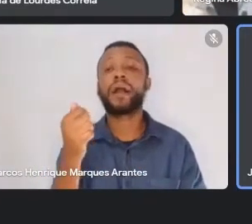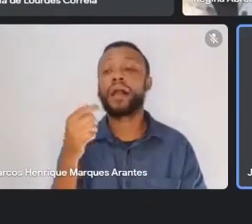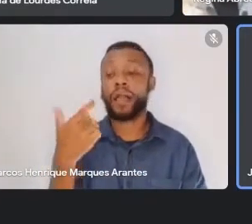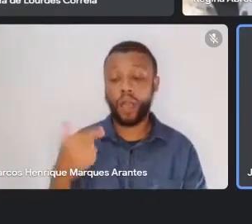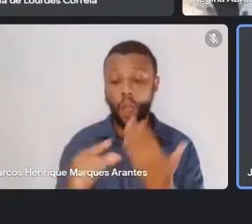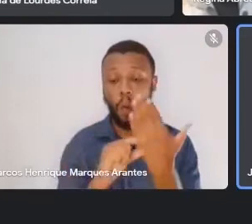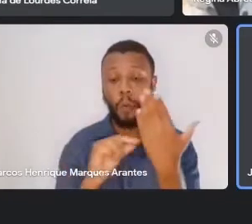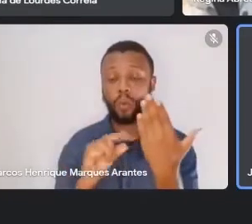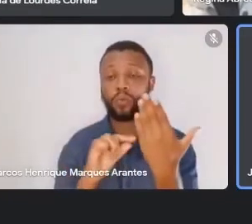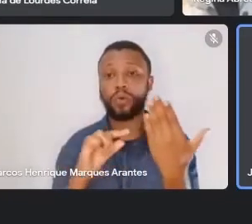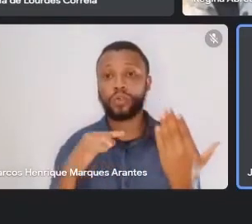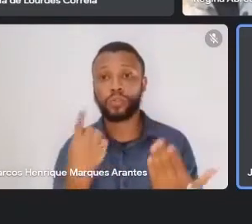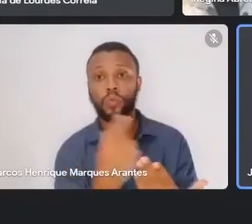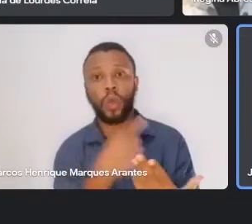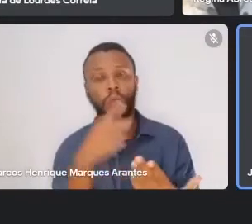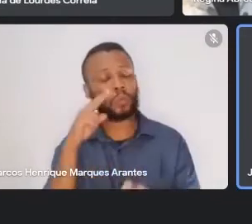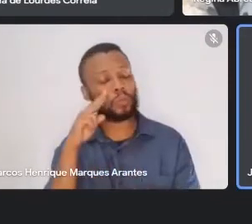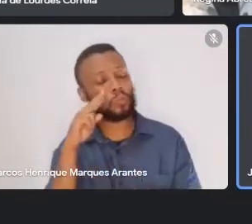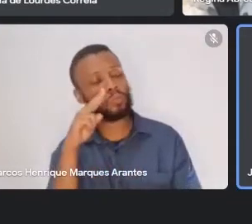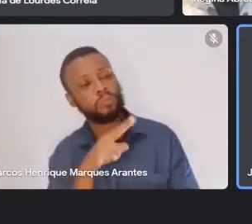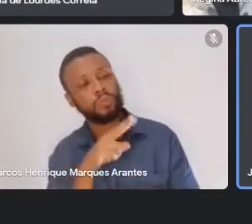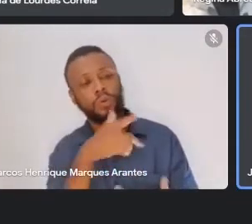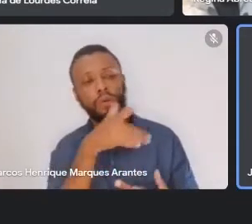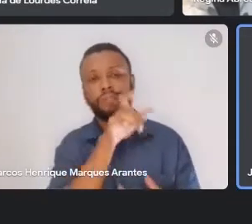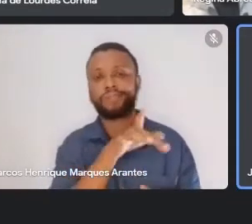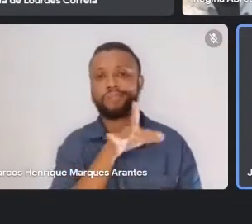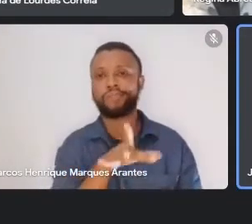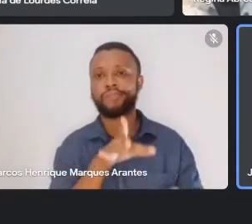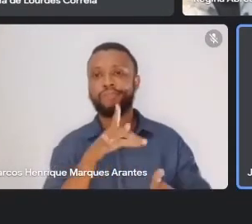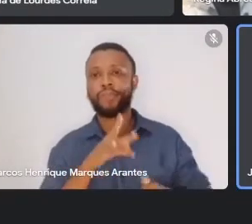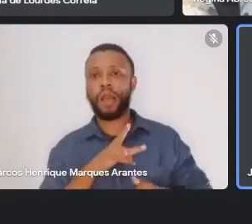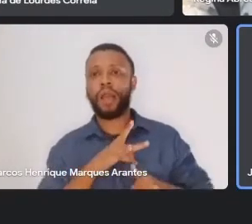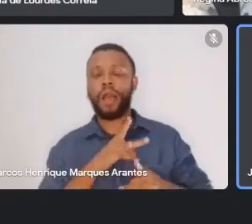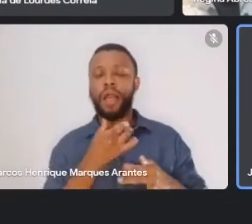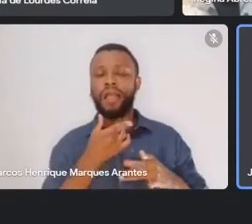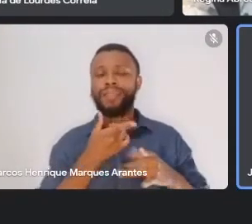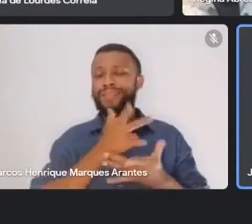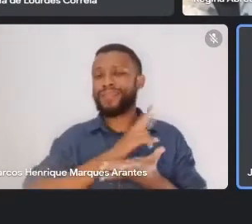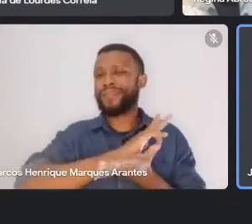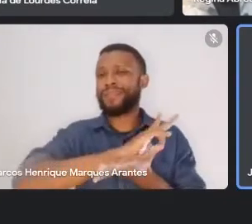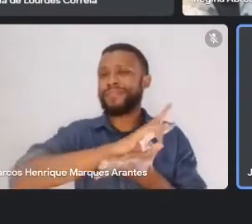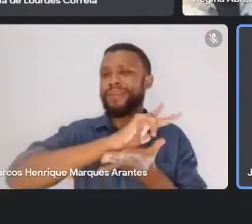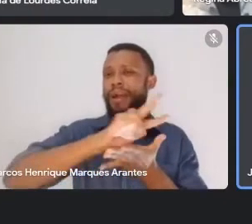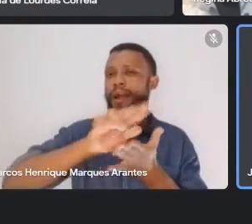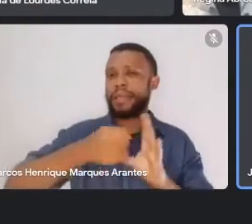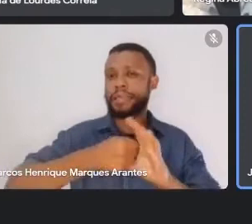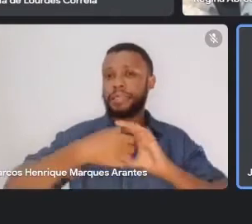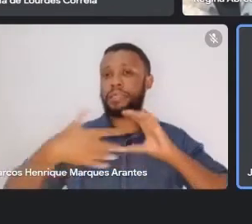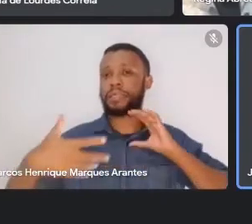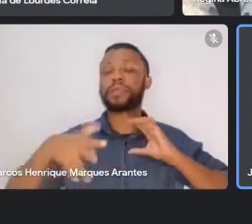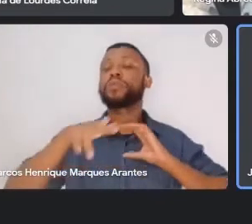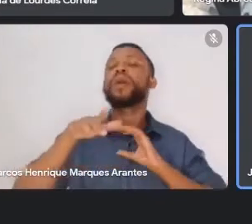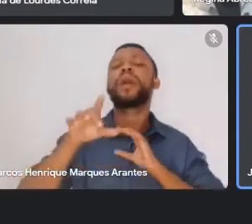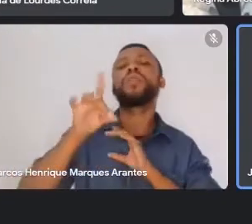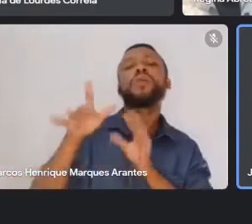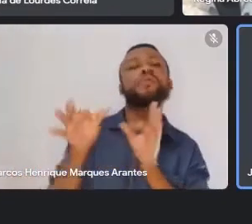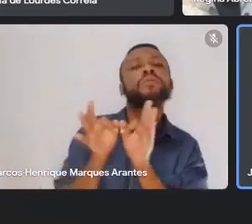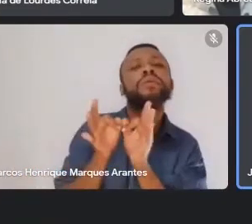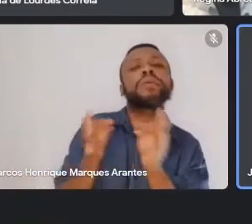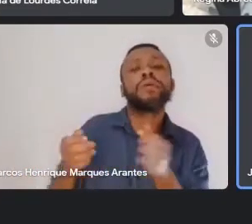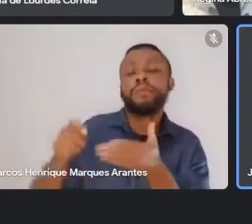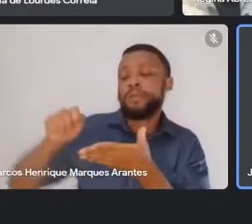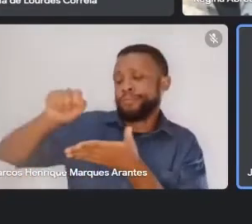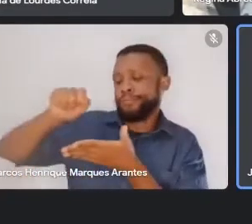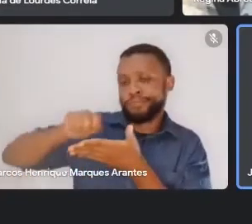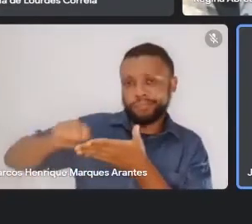consideramos como um personagem múltiplo, no sentido de que não é apenas um escritor, não é apenas alguém